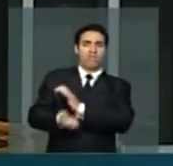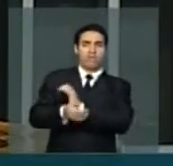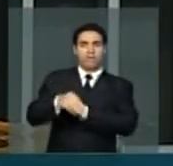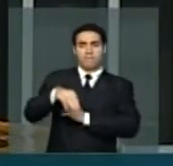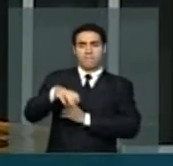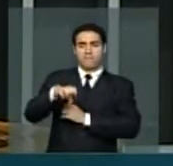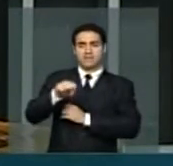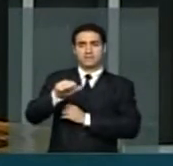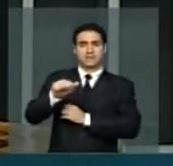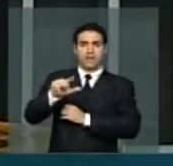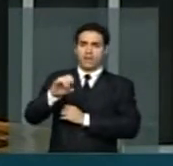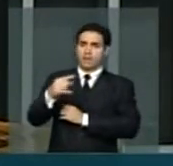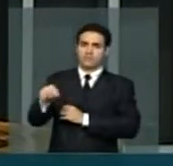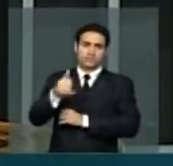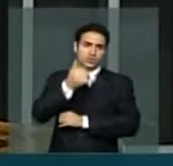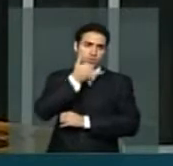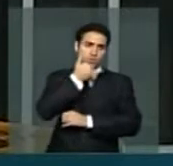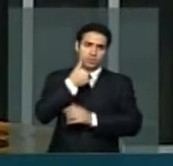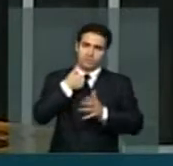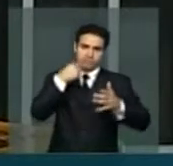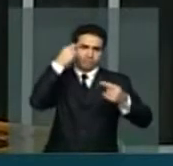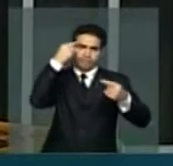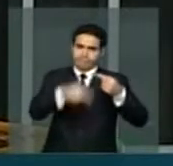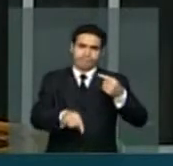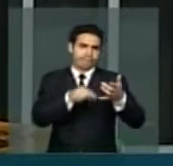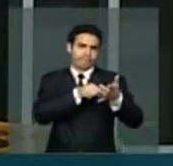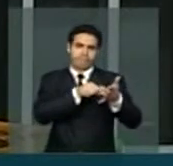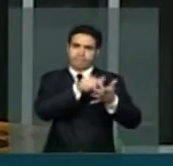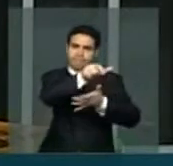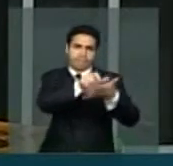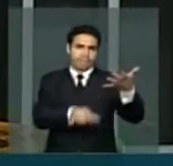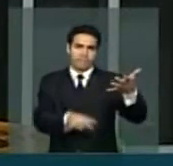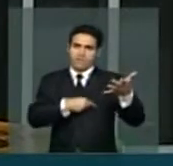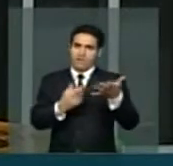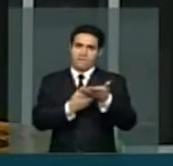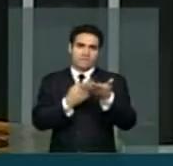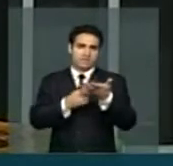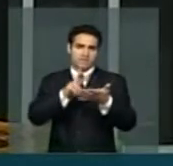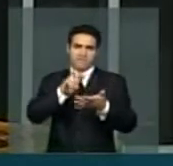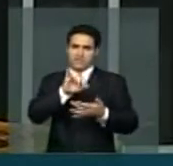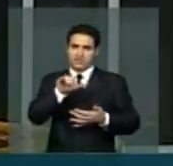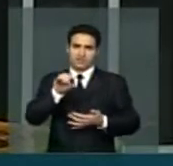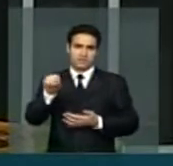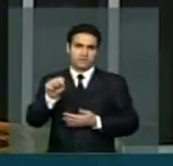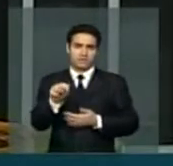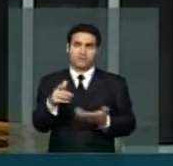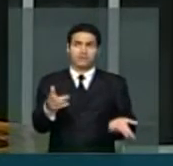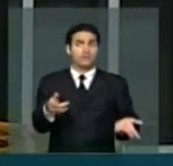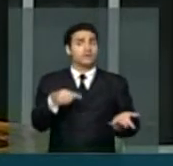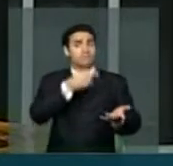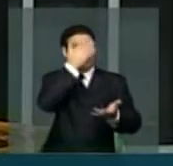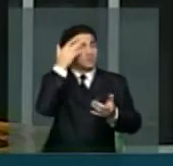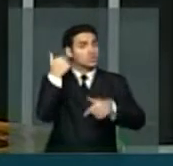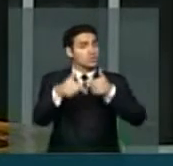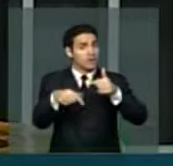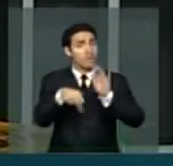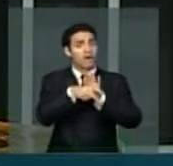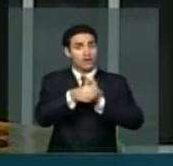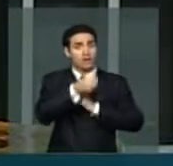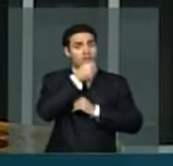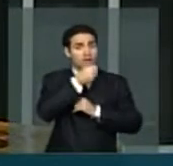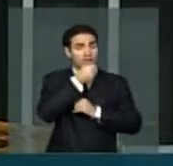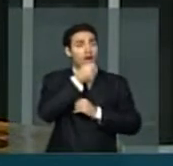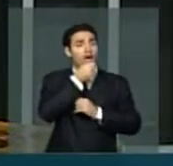repudiar e é importante, senhor presidente, que aqueles que estão na revista Veja possam ser também